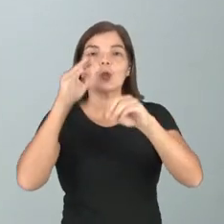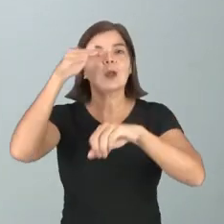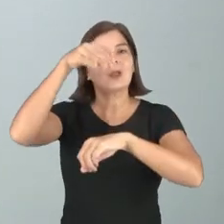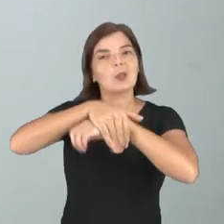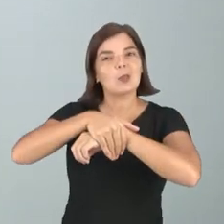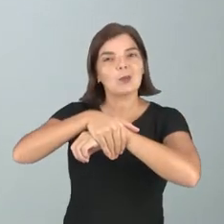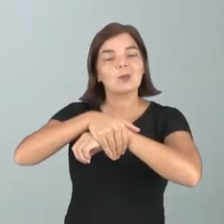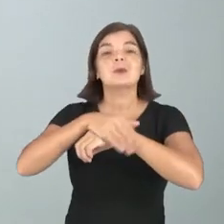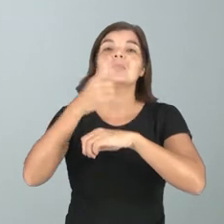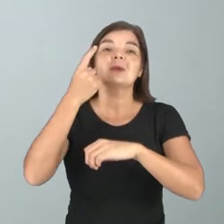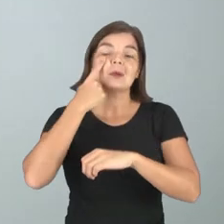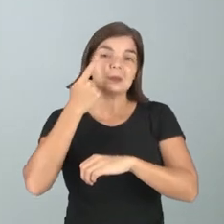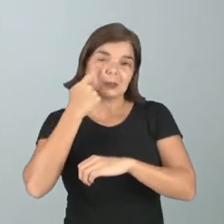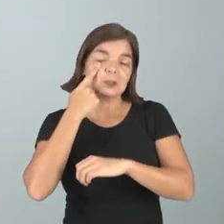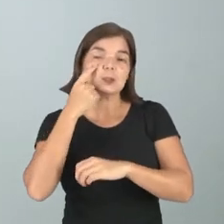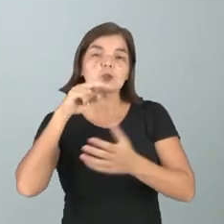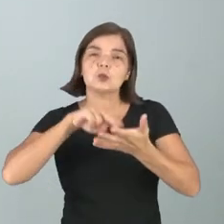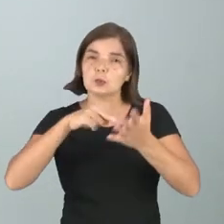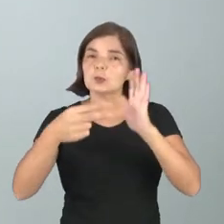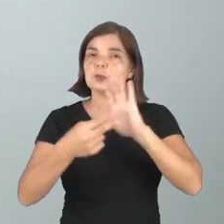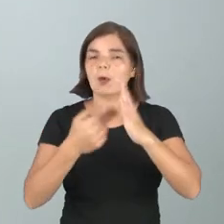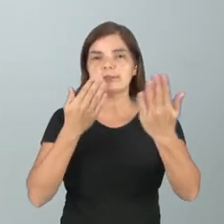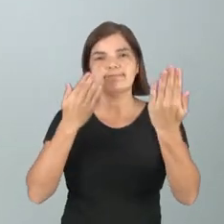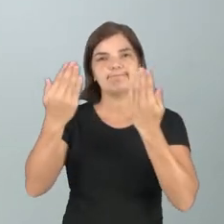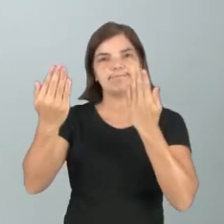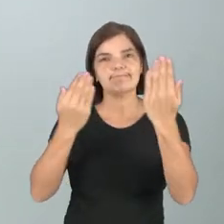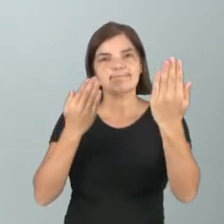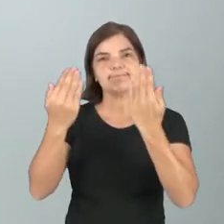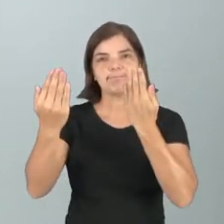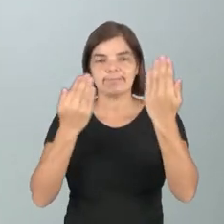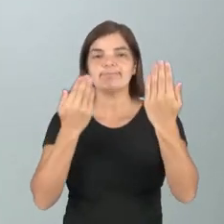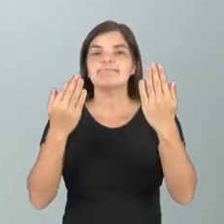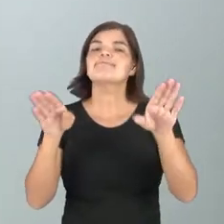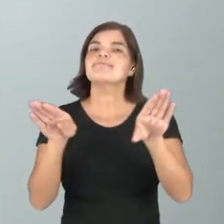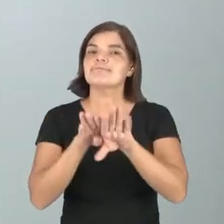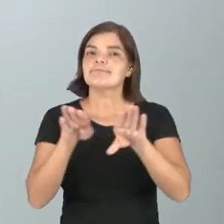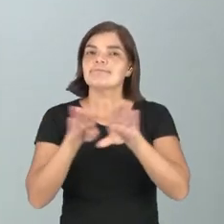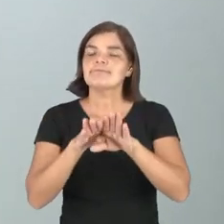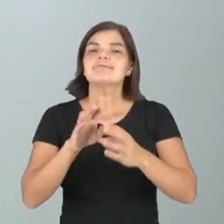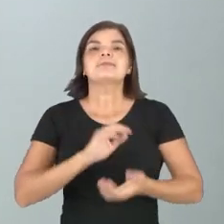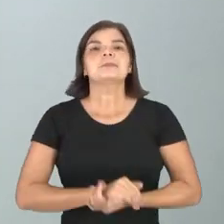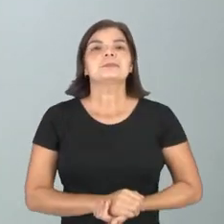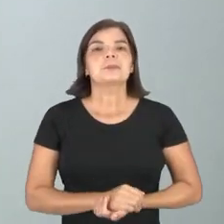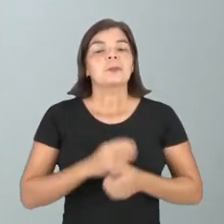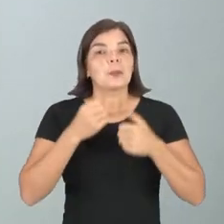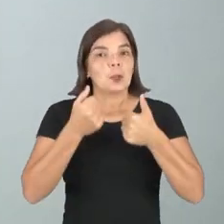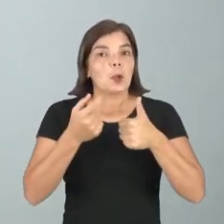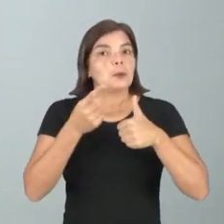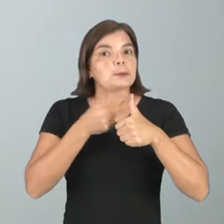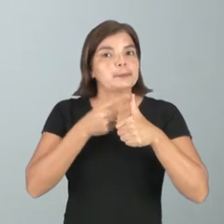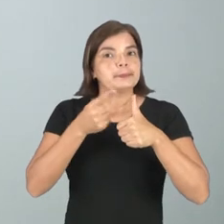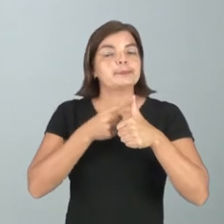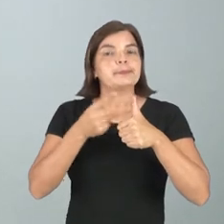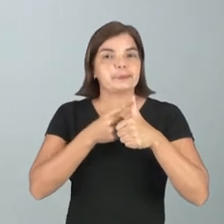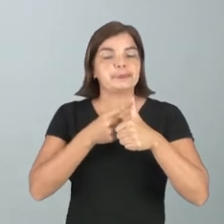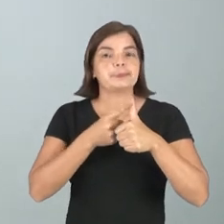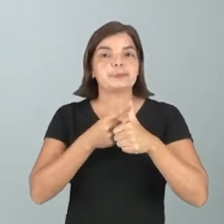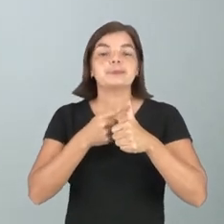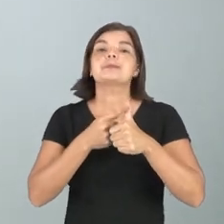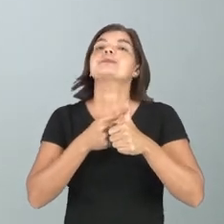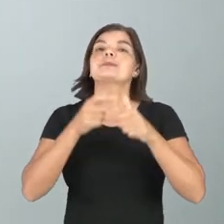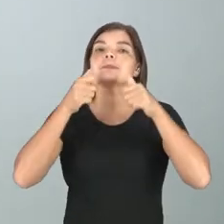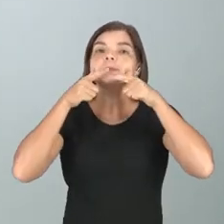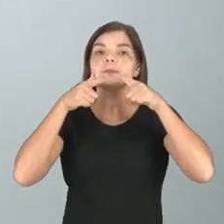efeito de sentido de comparação com esse recurso expressivo. Então, é a primeira figura de linguagem, o primeiro